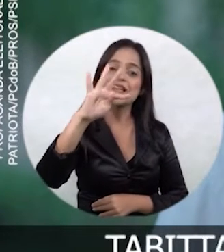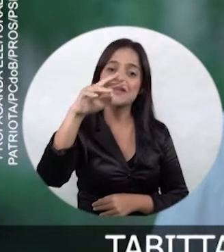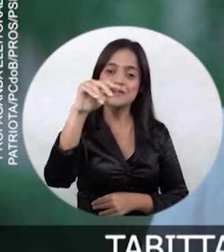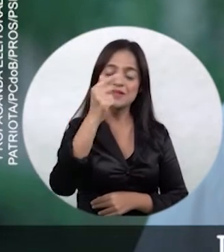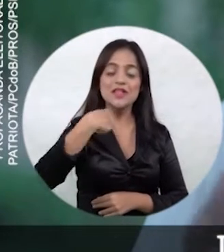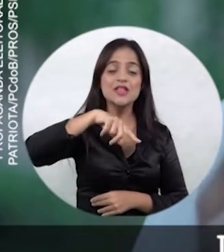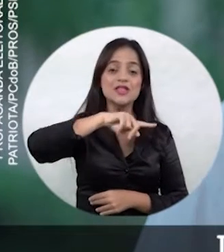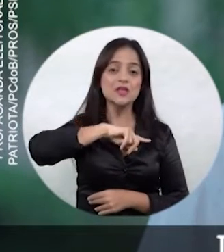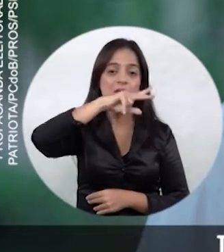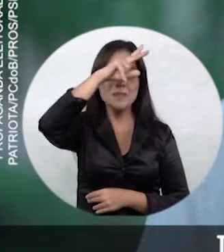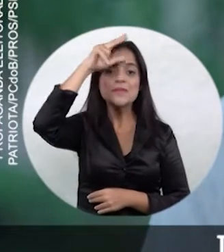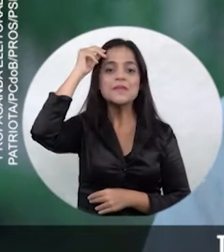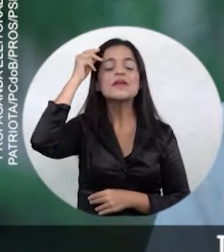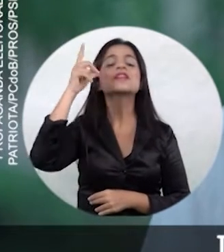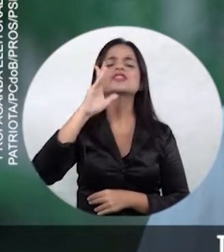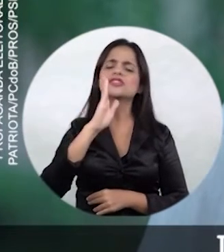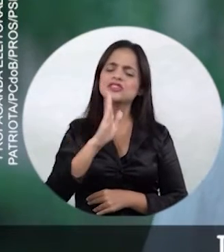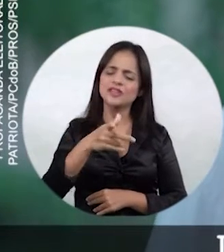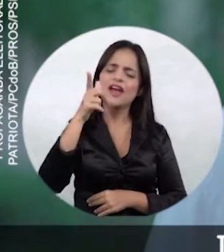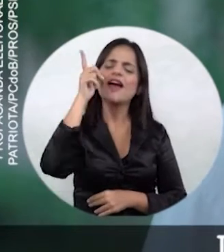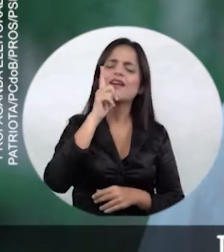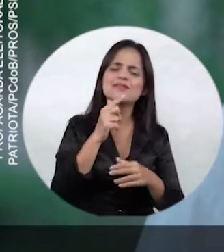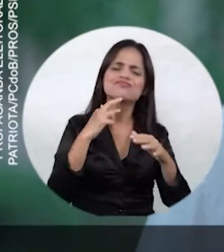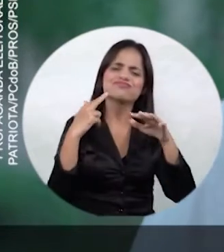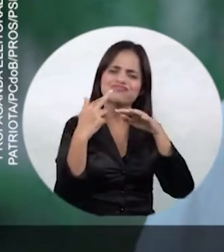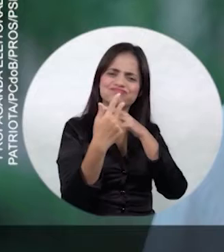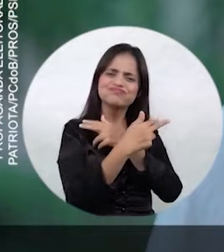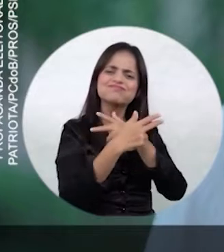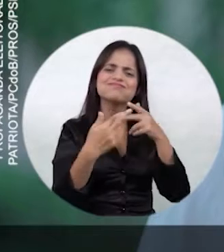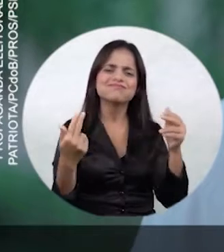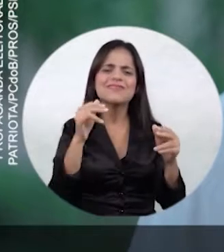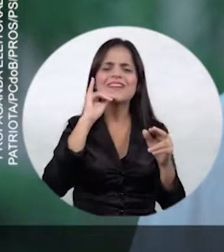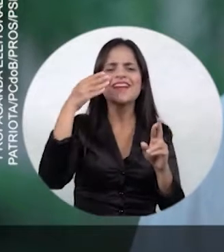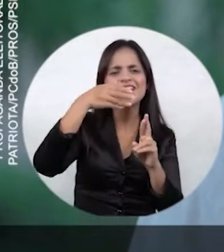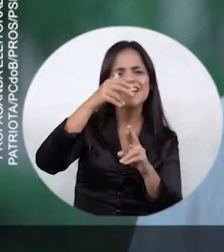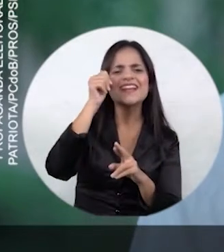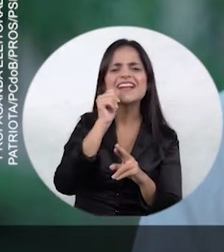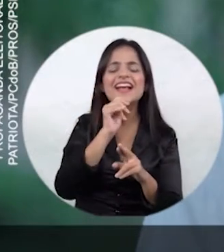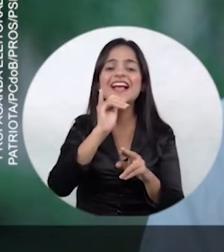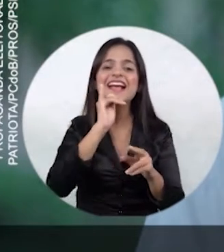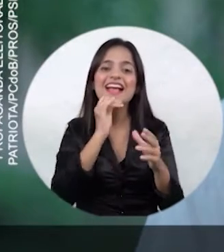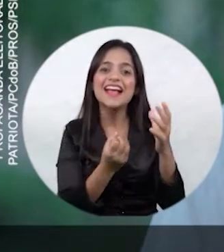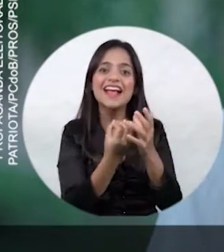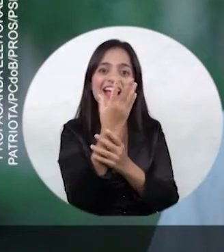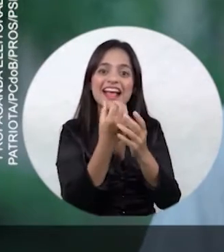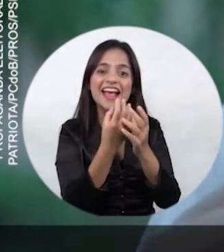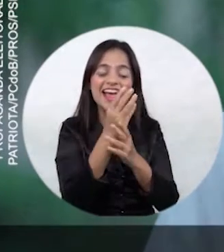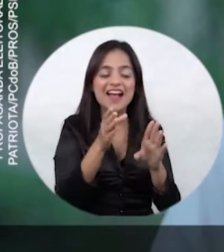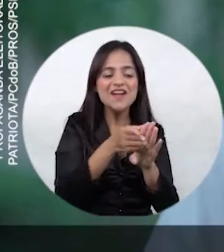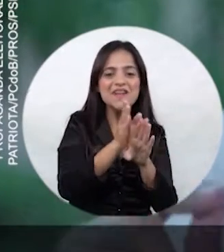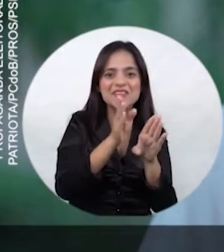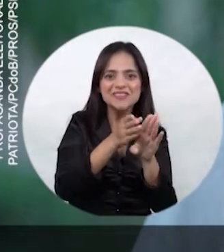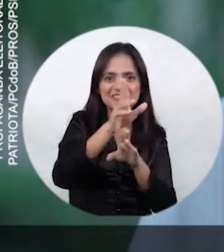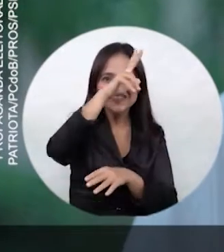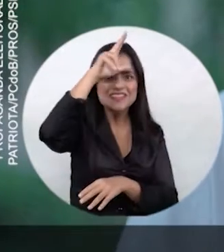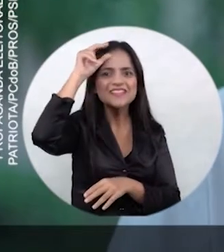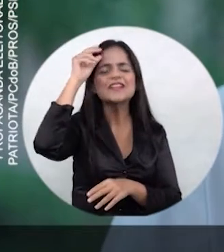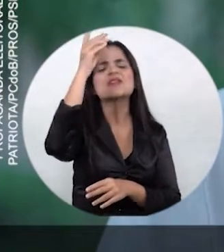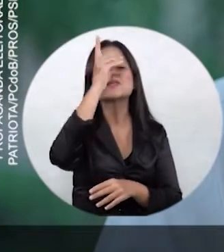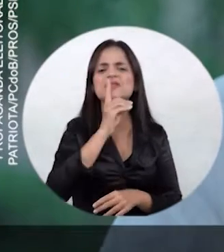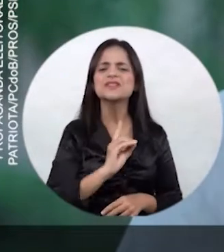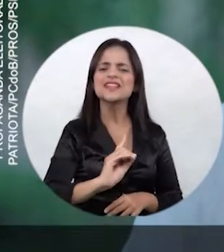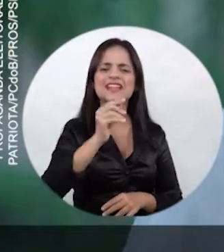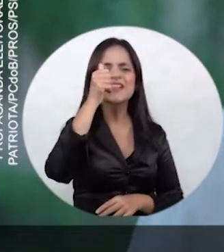já tivemos conquistas importantes relacionadas às mulheres, como, por exemplo, a criação do Conselho Municipal do Direito da Mulher.